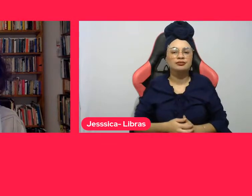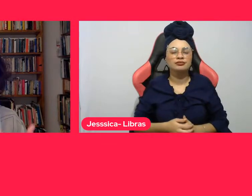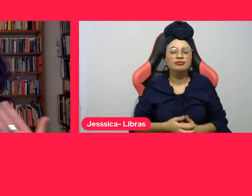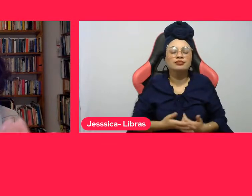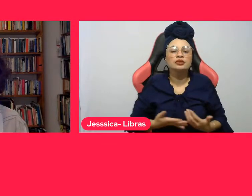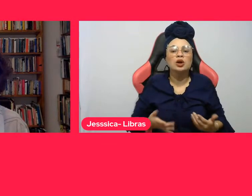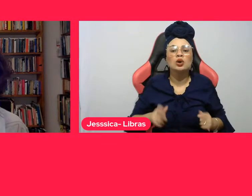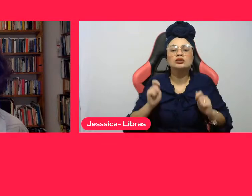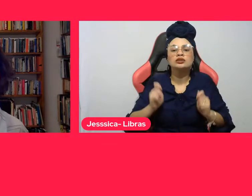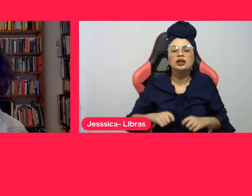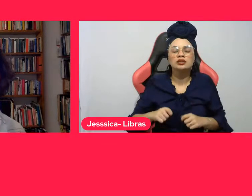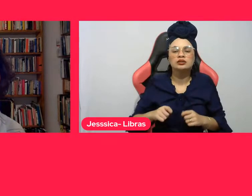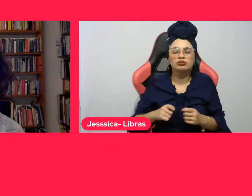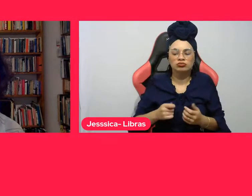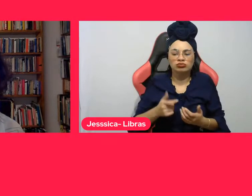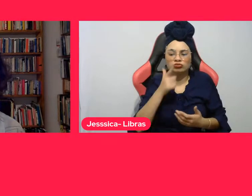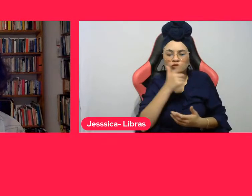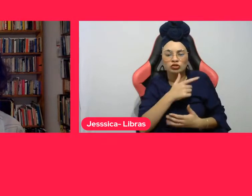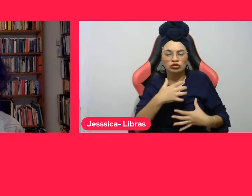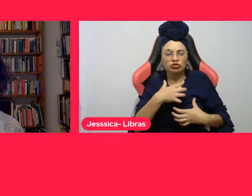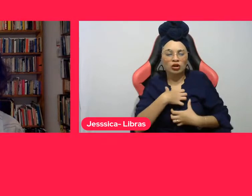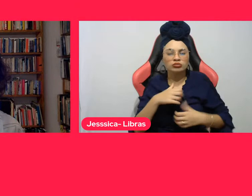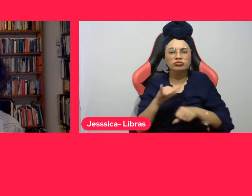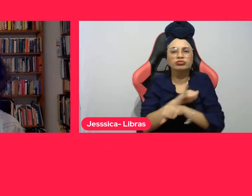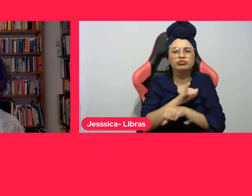todos ainda é uma miragem,